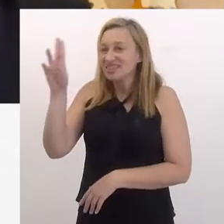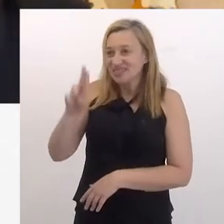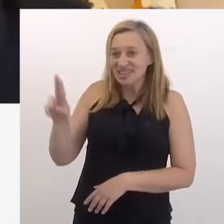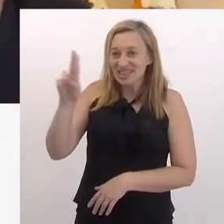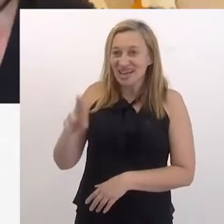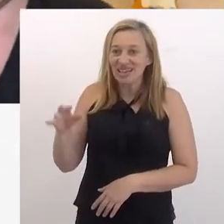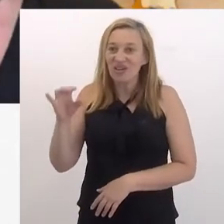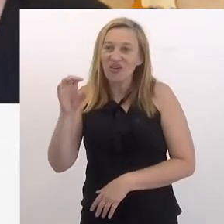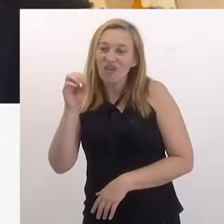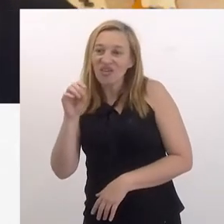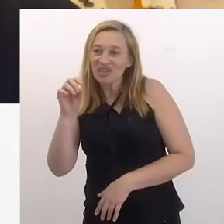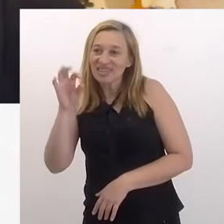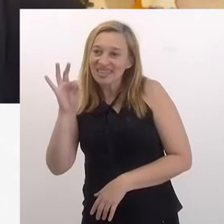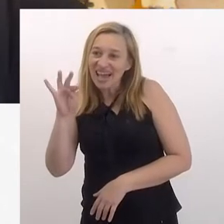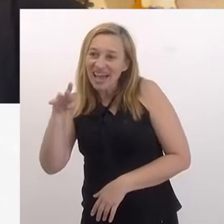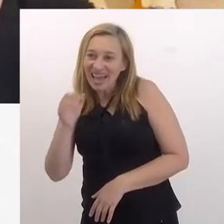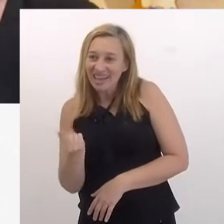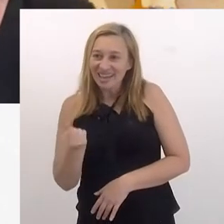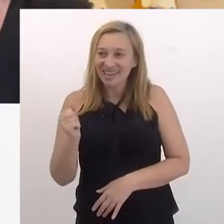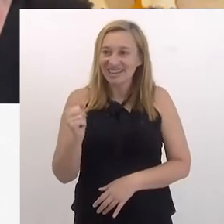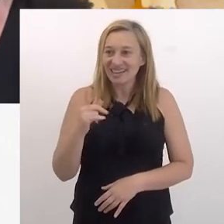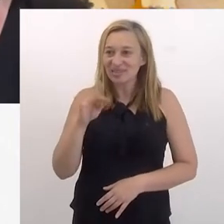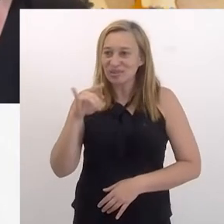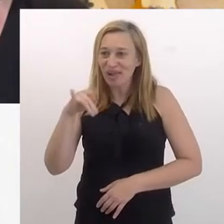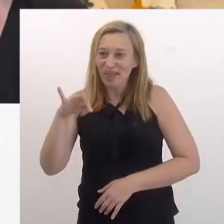Universitária Otária. Aí entrava aquele cara no palco e dizia